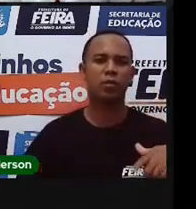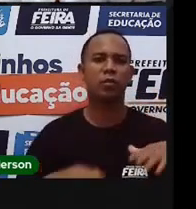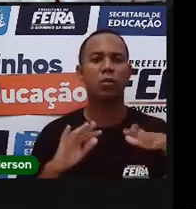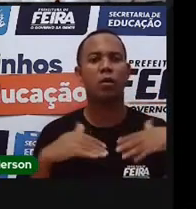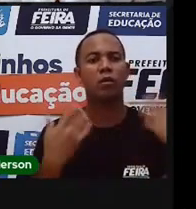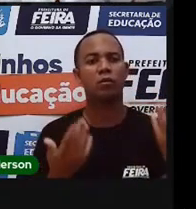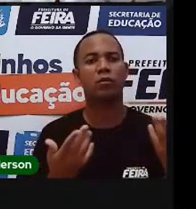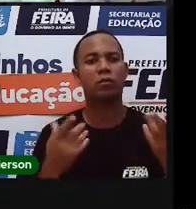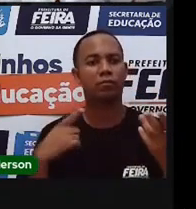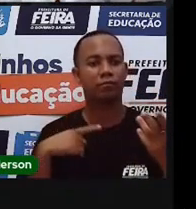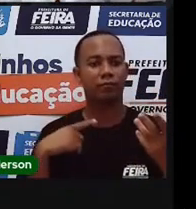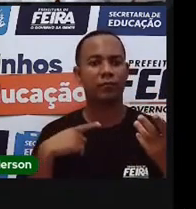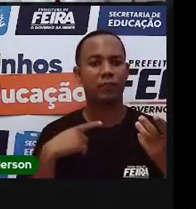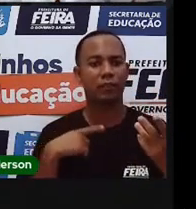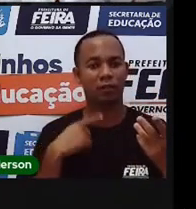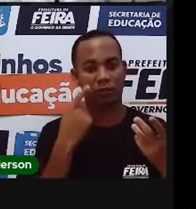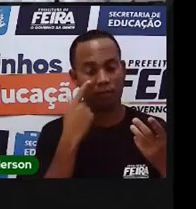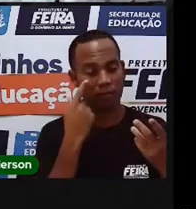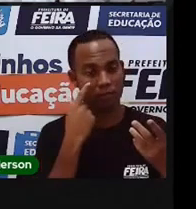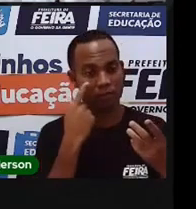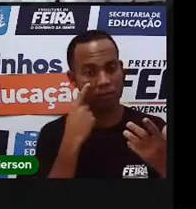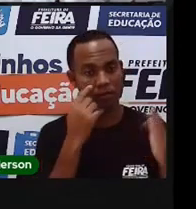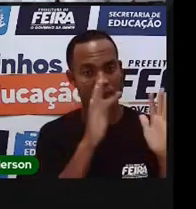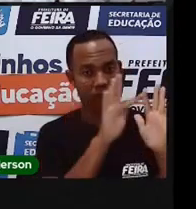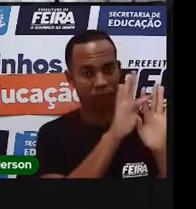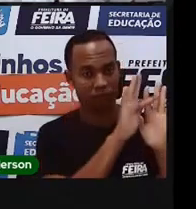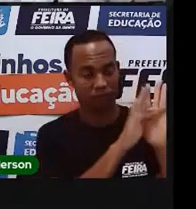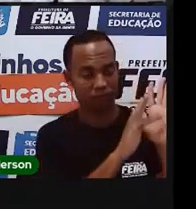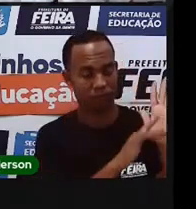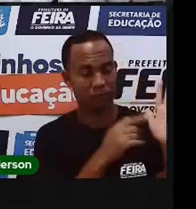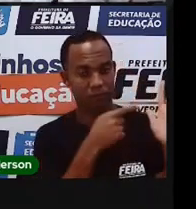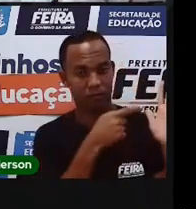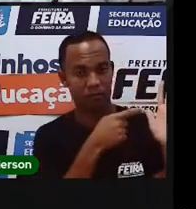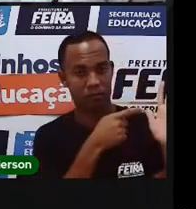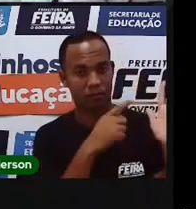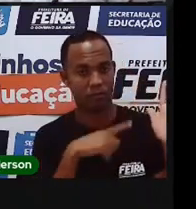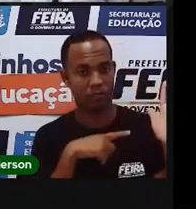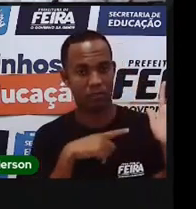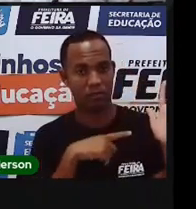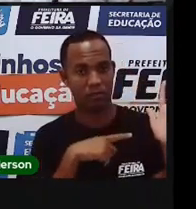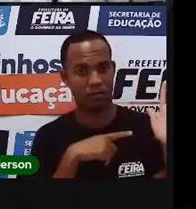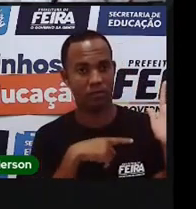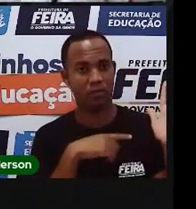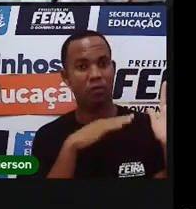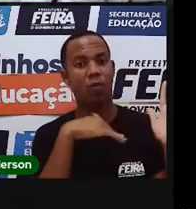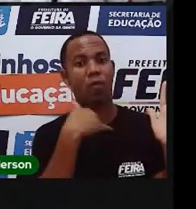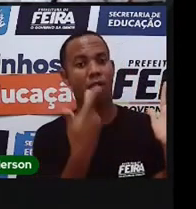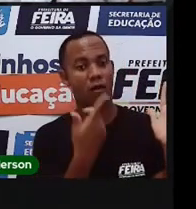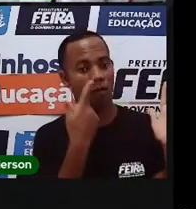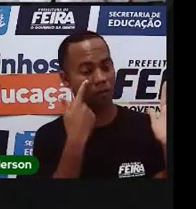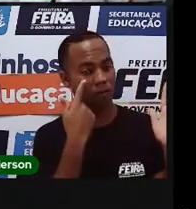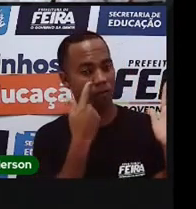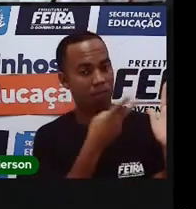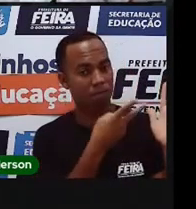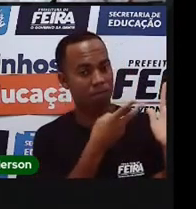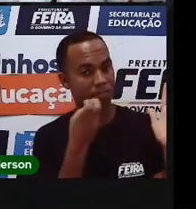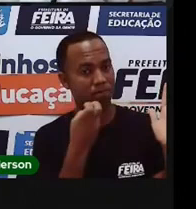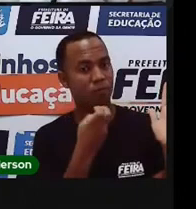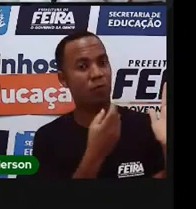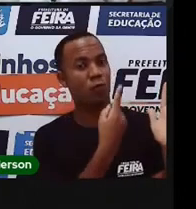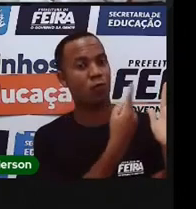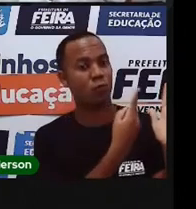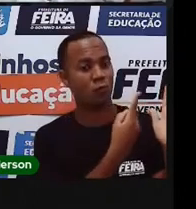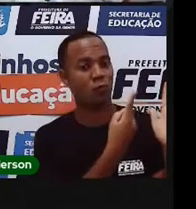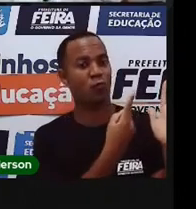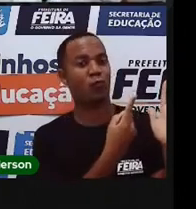públicos? Vamos voltar aqui no texto agora, ó. Quais são? Logo no início ele fala. Ó, já contei. Um,